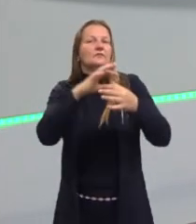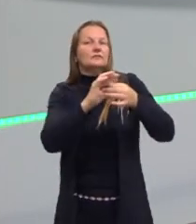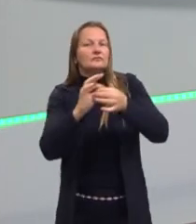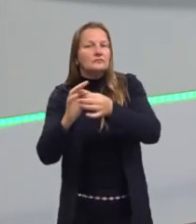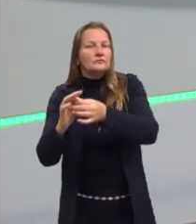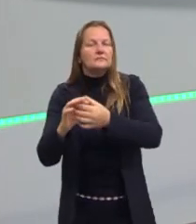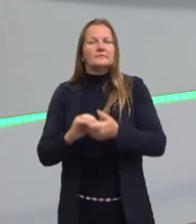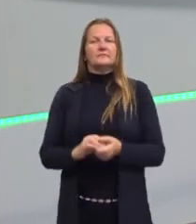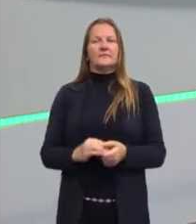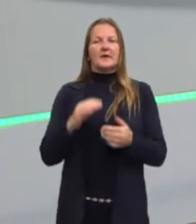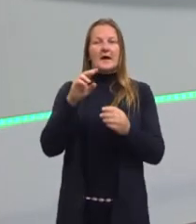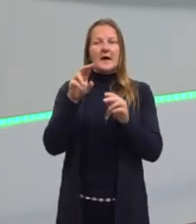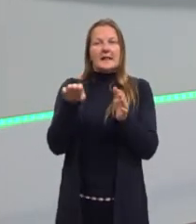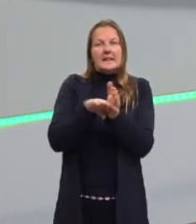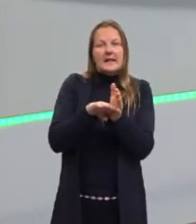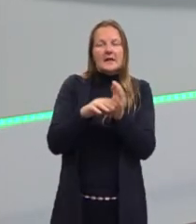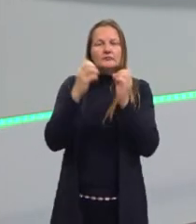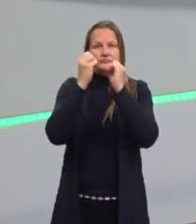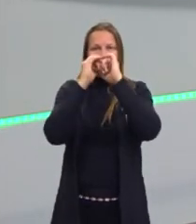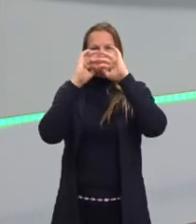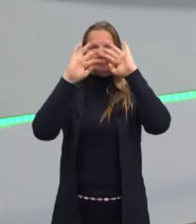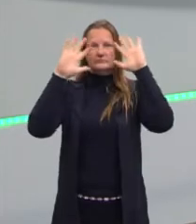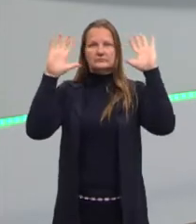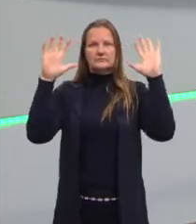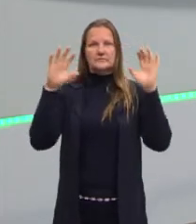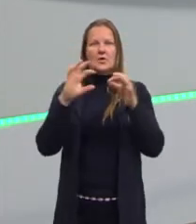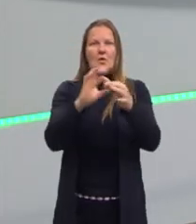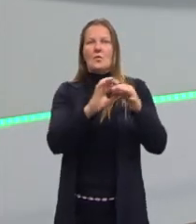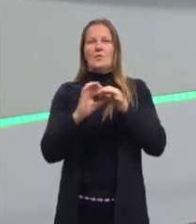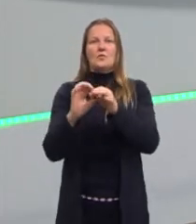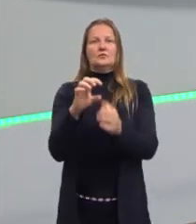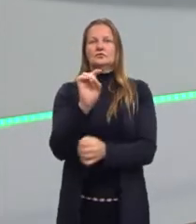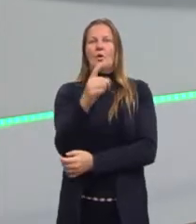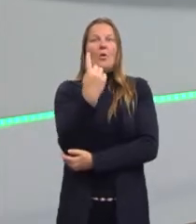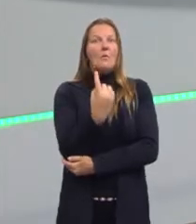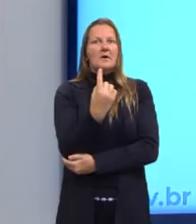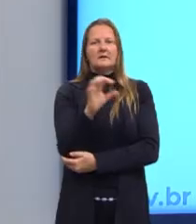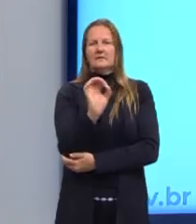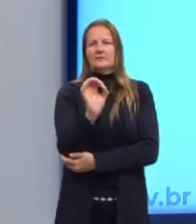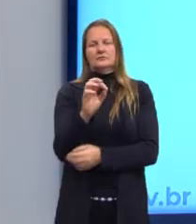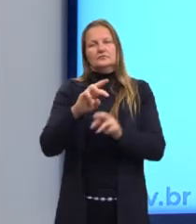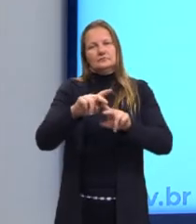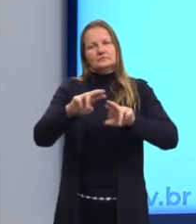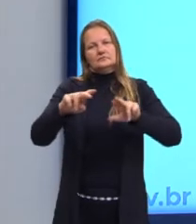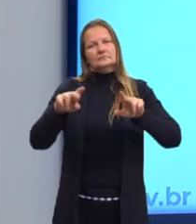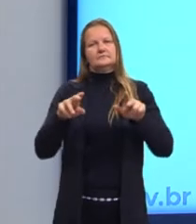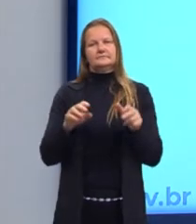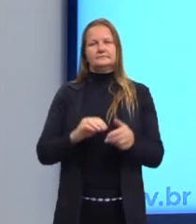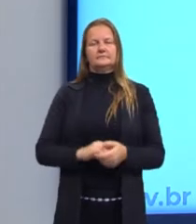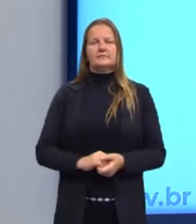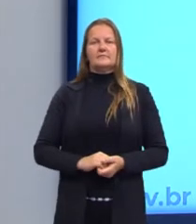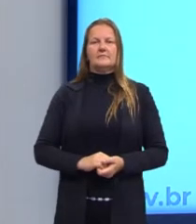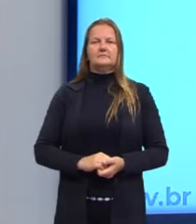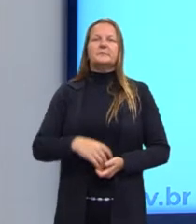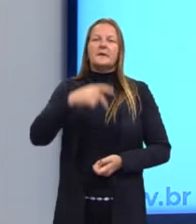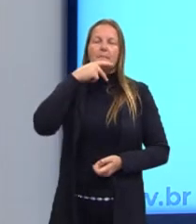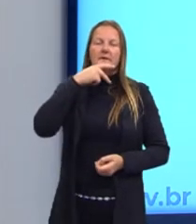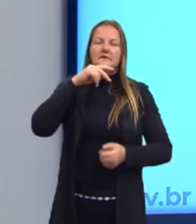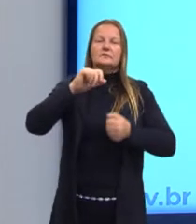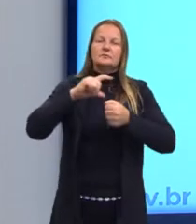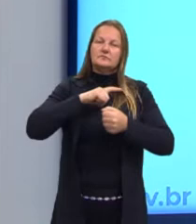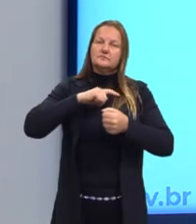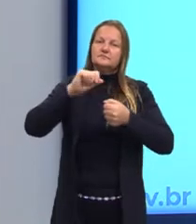se assentar e entender melhor. Não é assim uma unanimidade o processo dialético. Então o Platão faz isso,